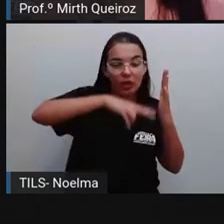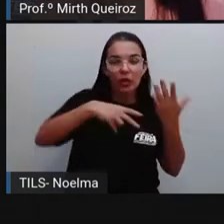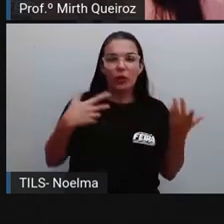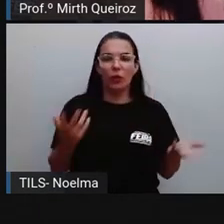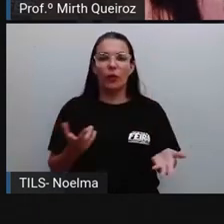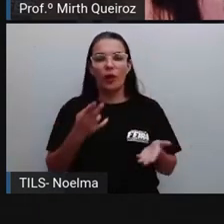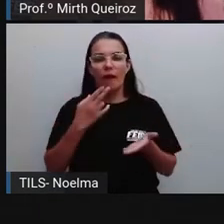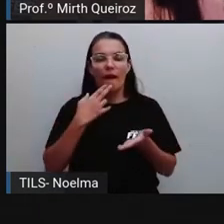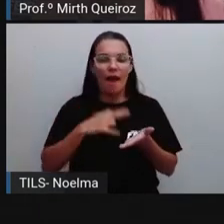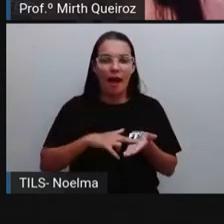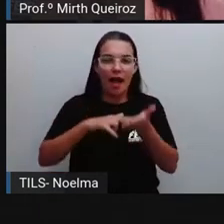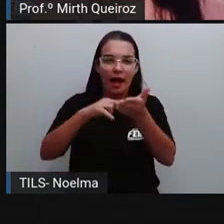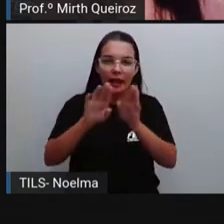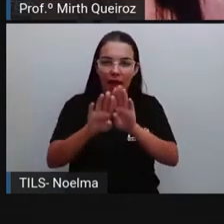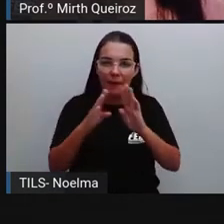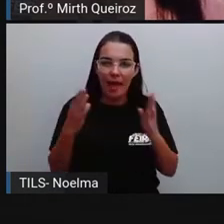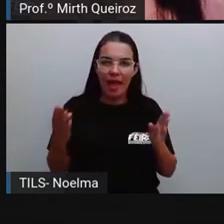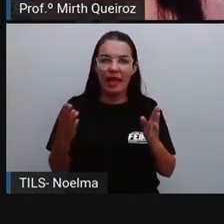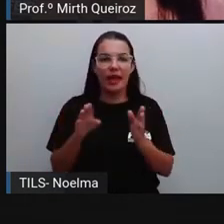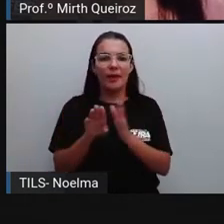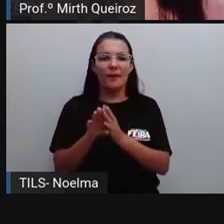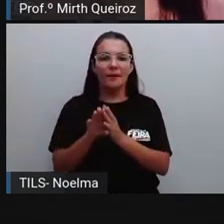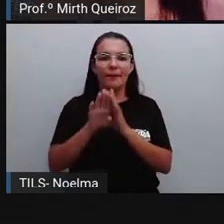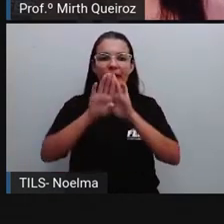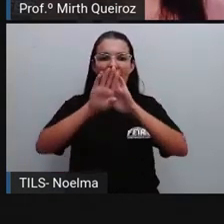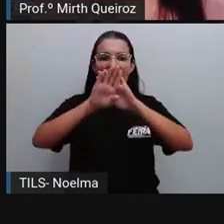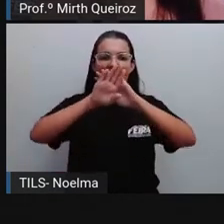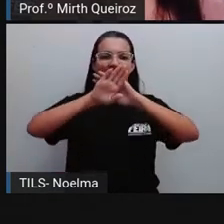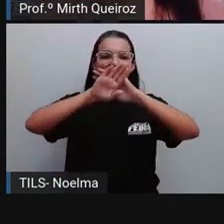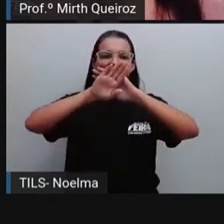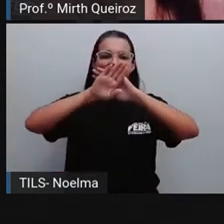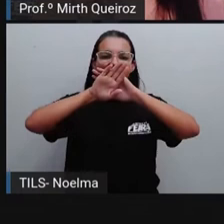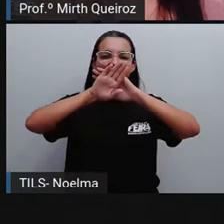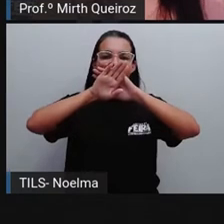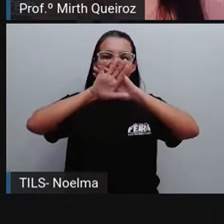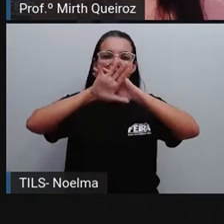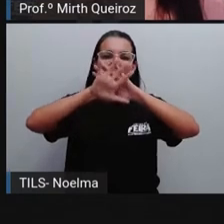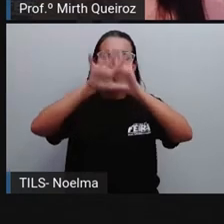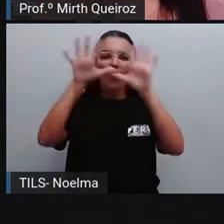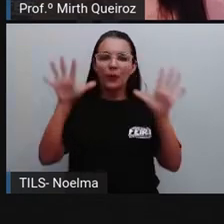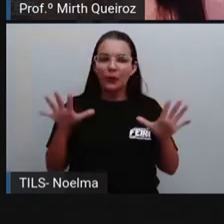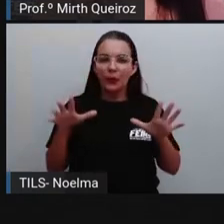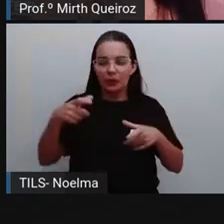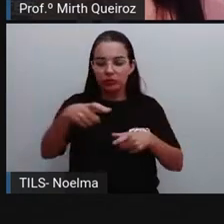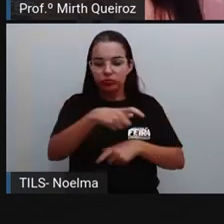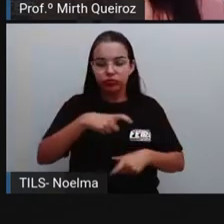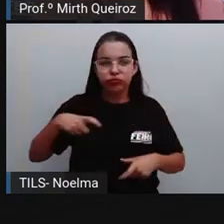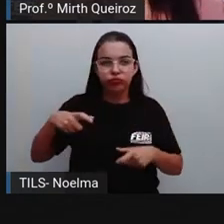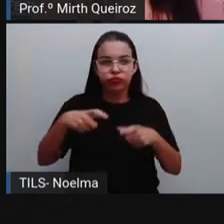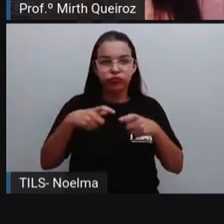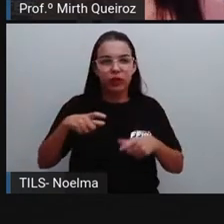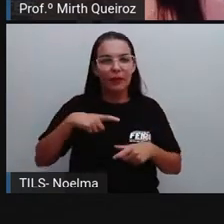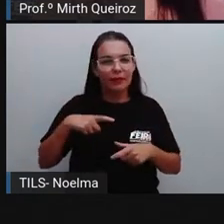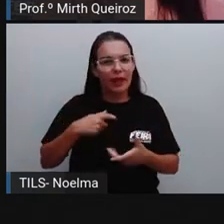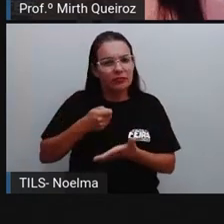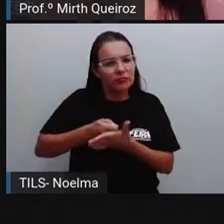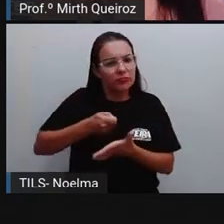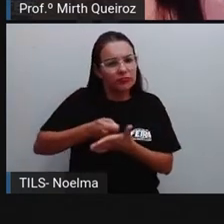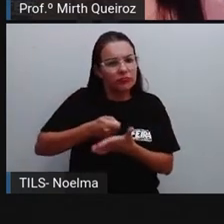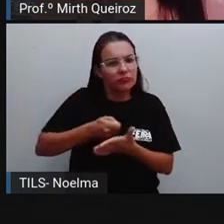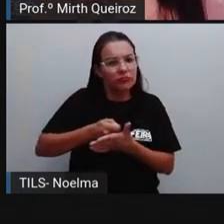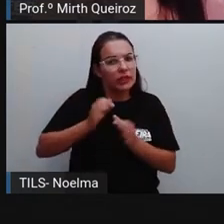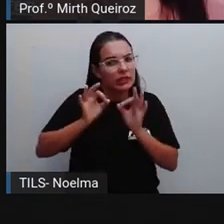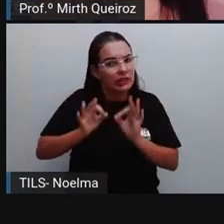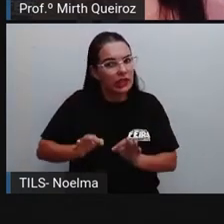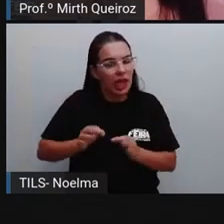esteja relativizada, né? A depender do espaço em que é publicada, ainda há uma relativa rigidez quando